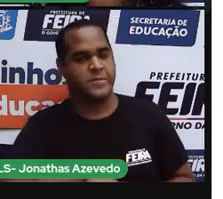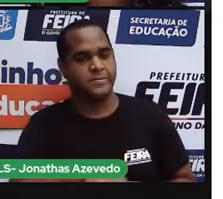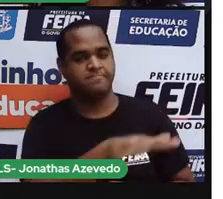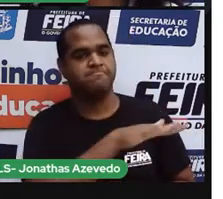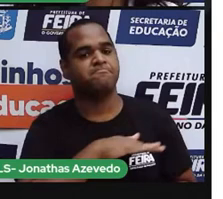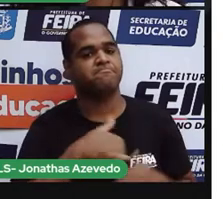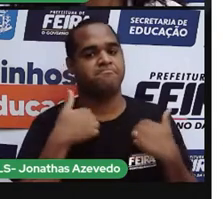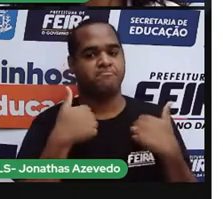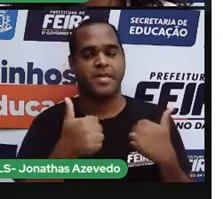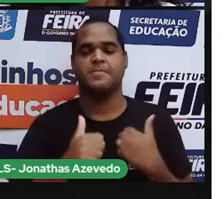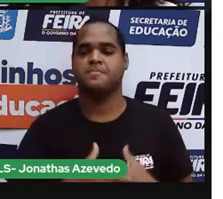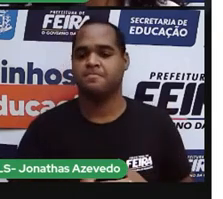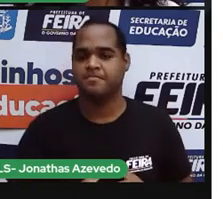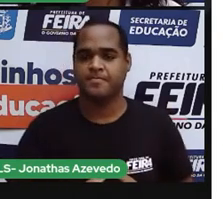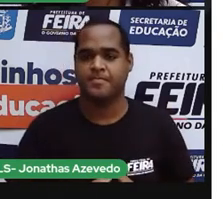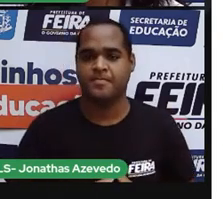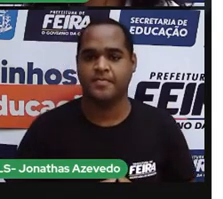região.